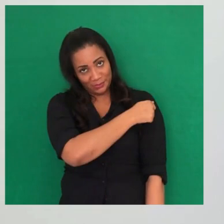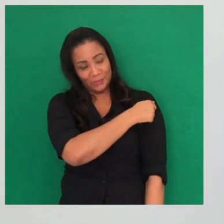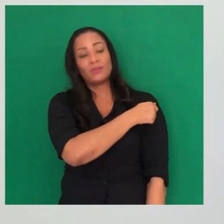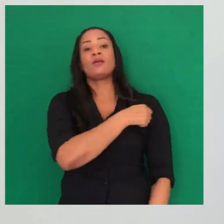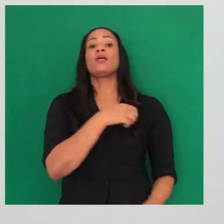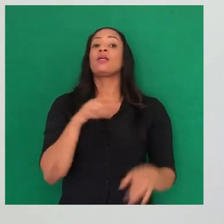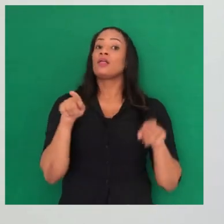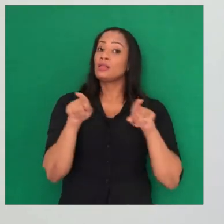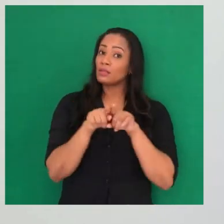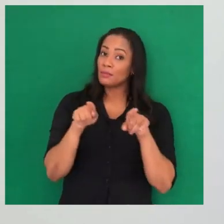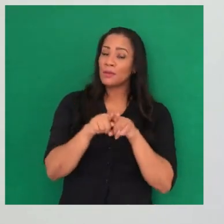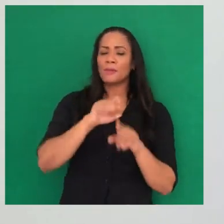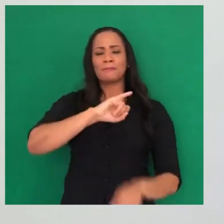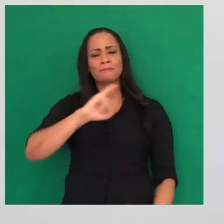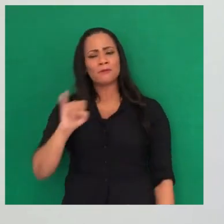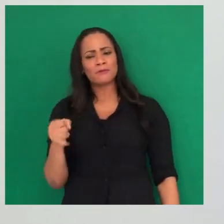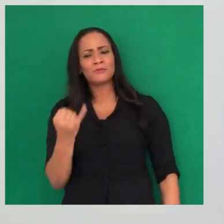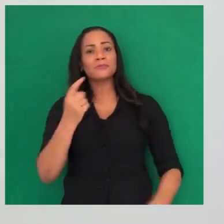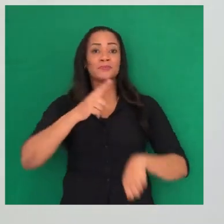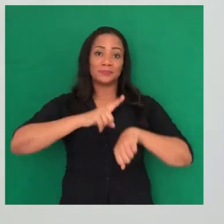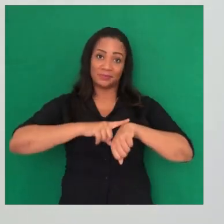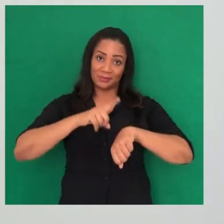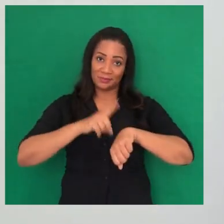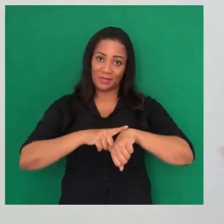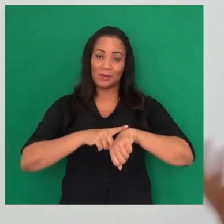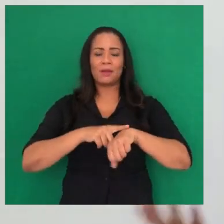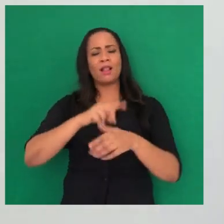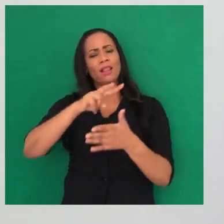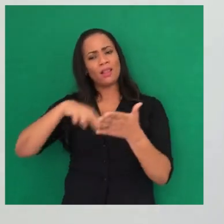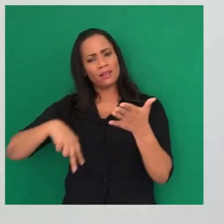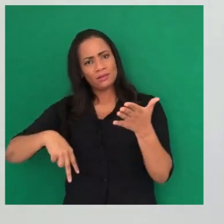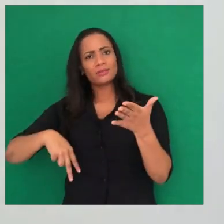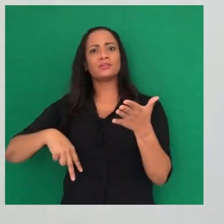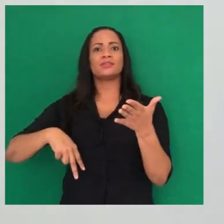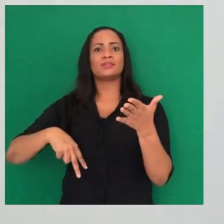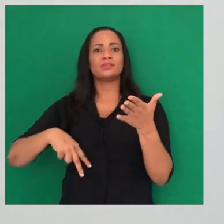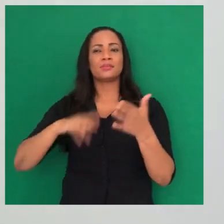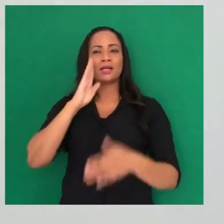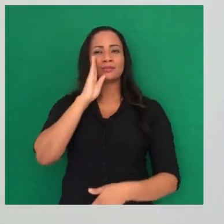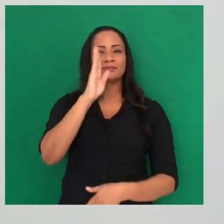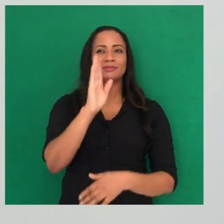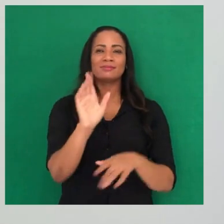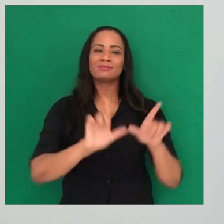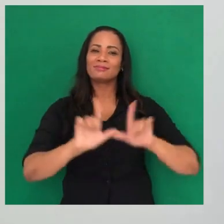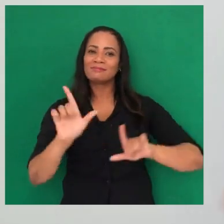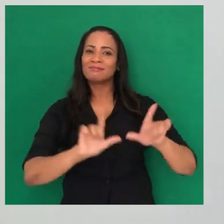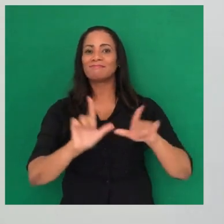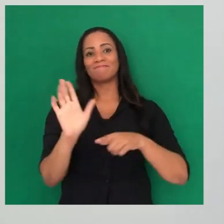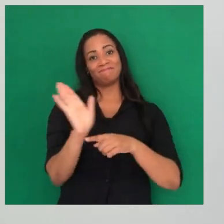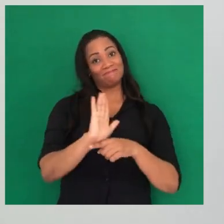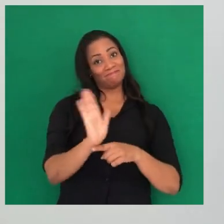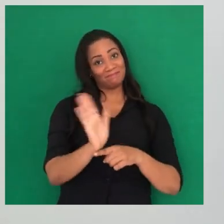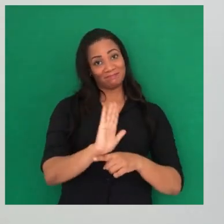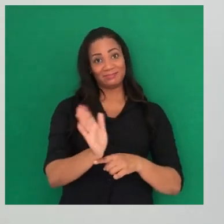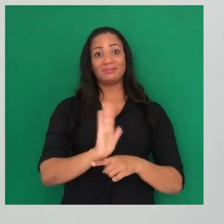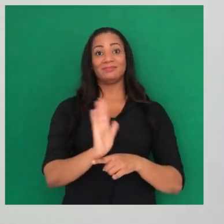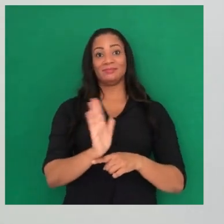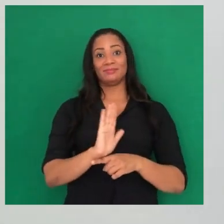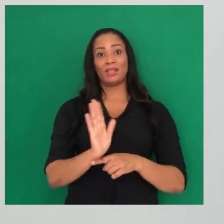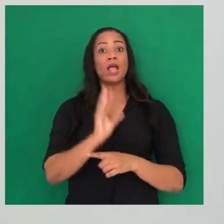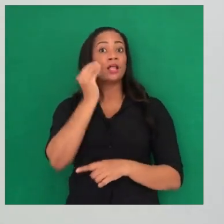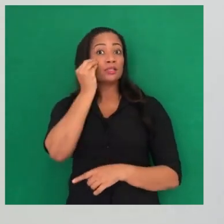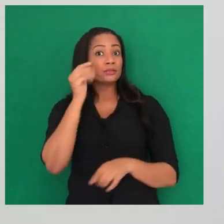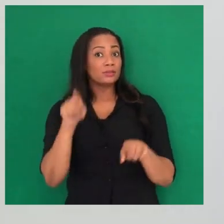E, além disso, eu também estou aproveitando o meu tempo para ler, para assistir séries, para ver filmes.